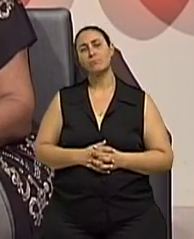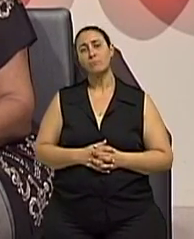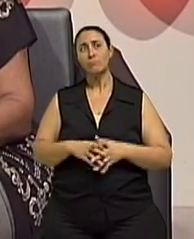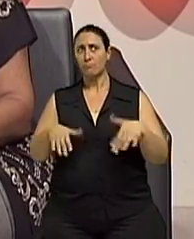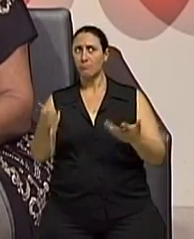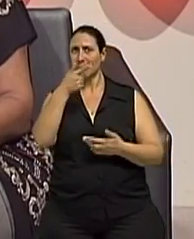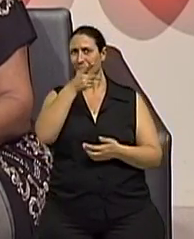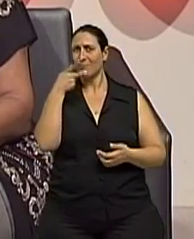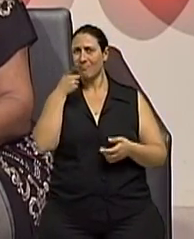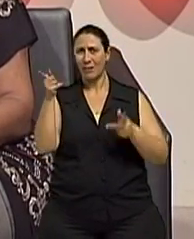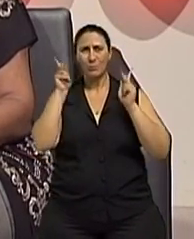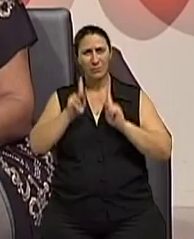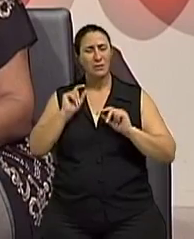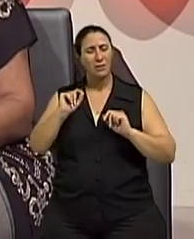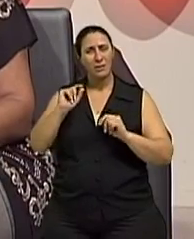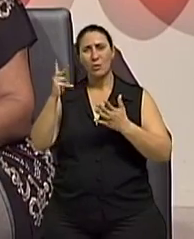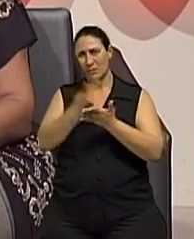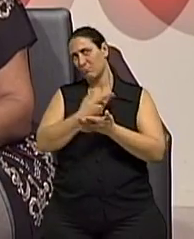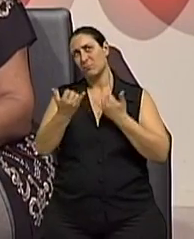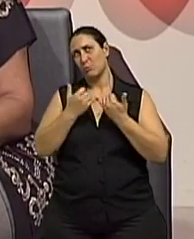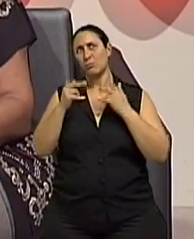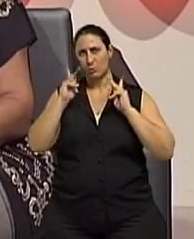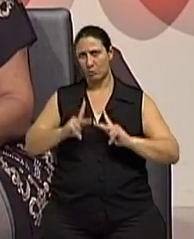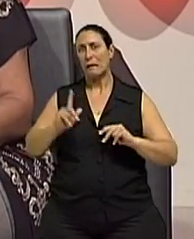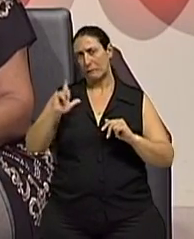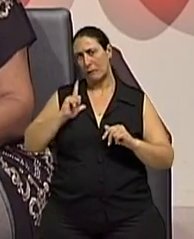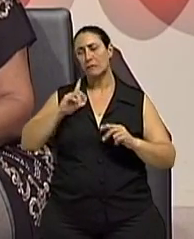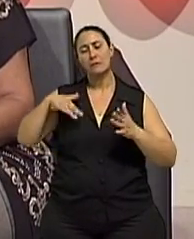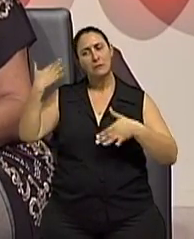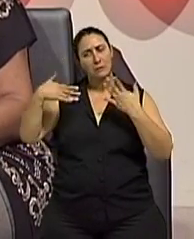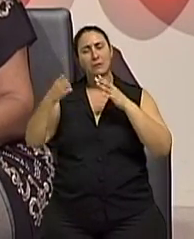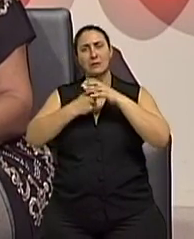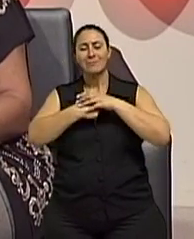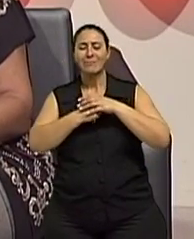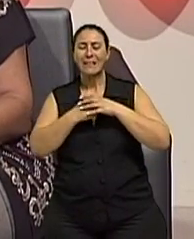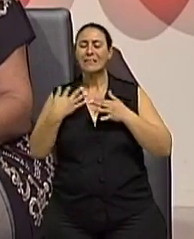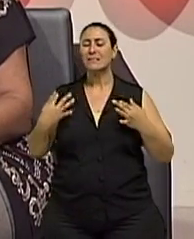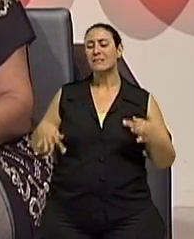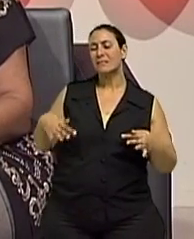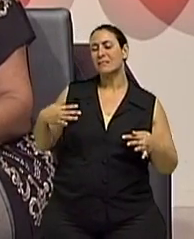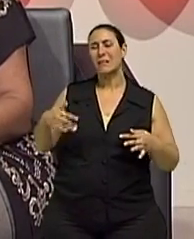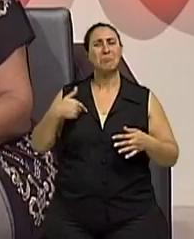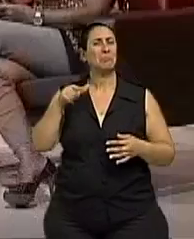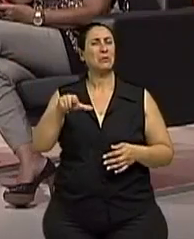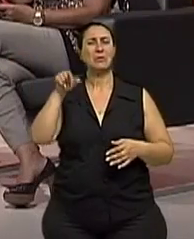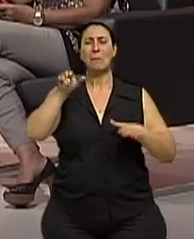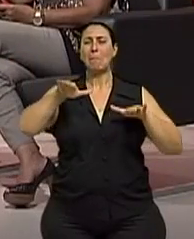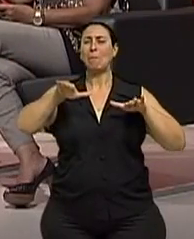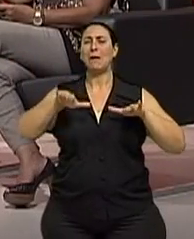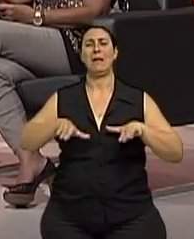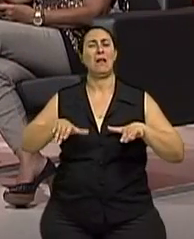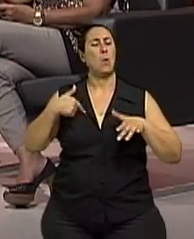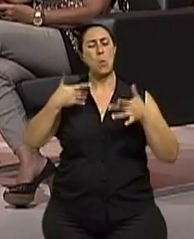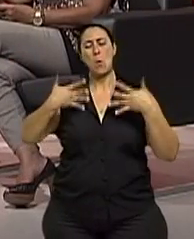incapacitante, se a pessoa tem um sintoma e ela fica mais parada, já que o nosso organismo é uma máquina de movimento,